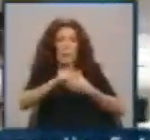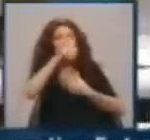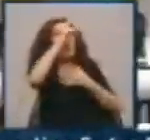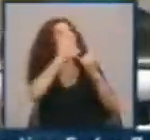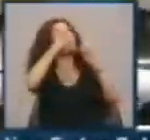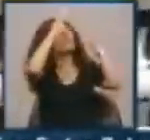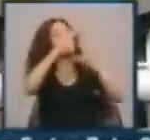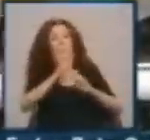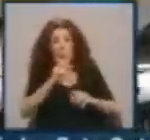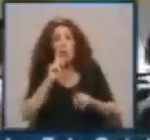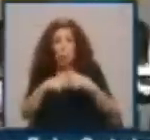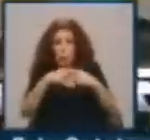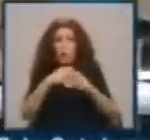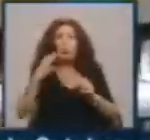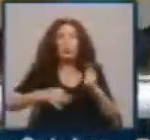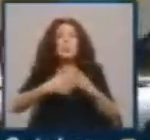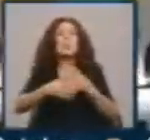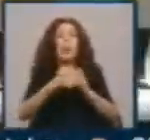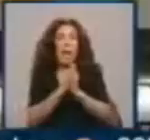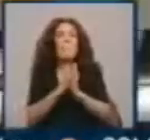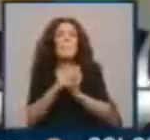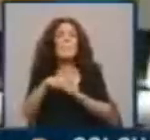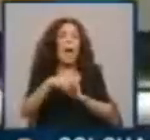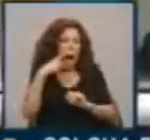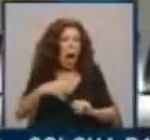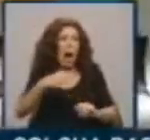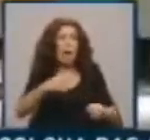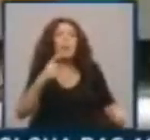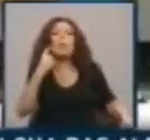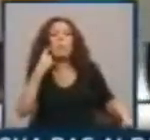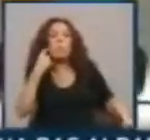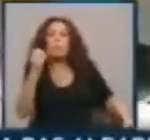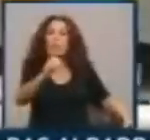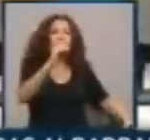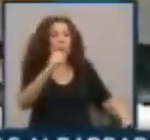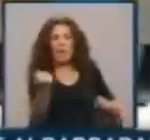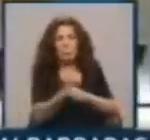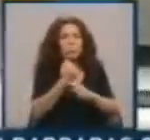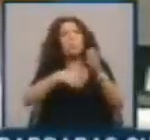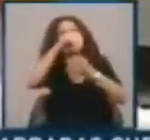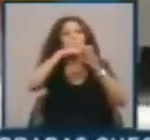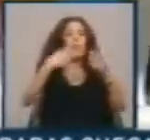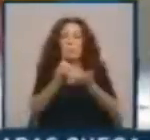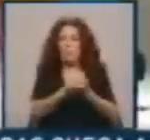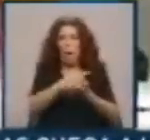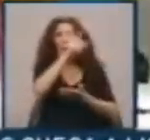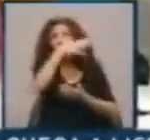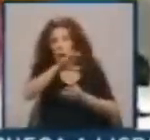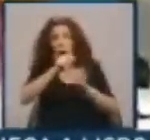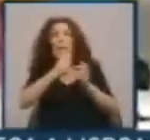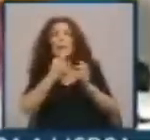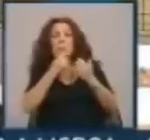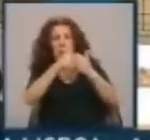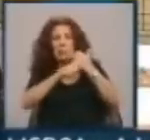continua a ser celebrada a missa aqui todas as semanas. Nunca houve qualquer espécie de intervenção. Está em estado de ruína